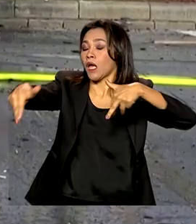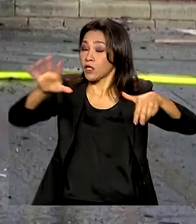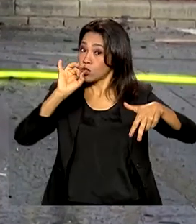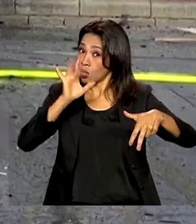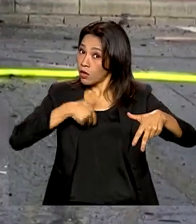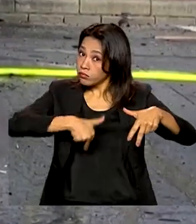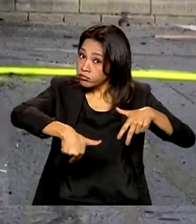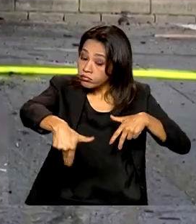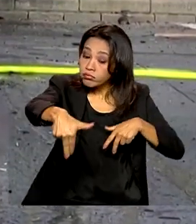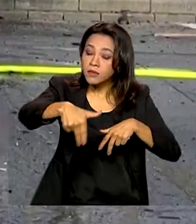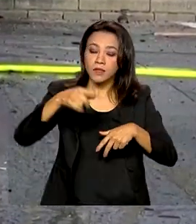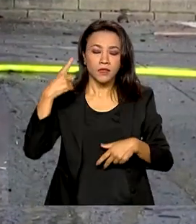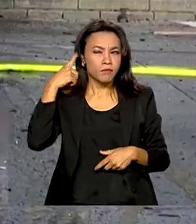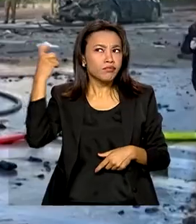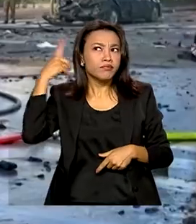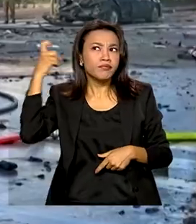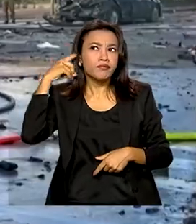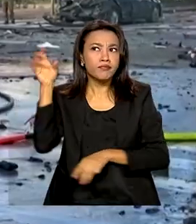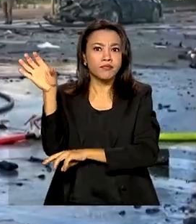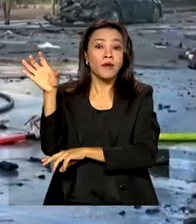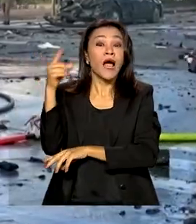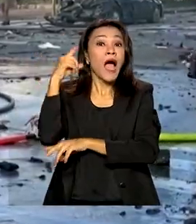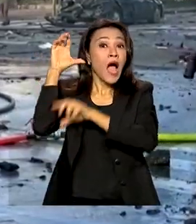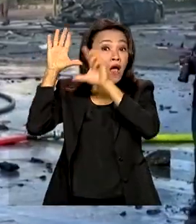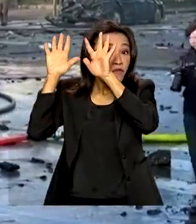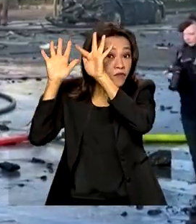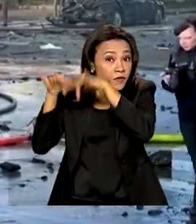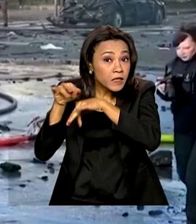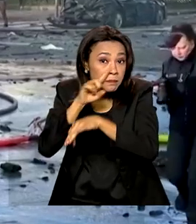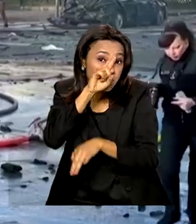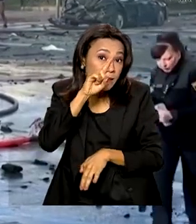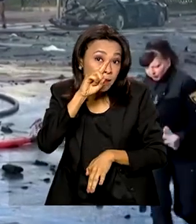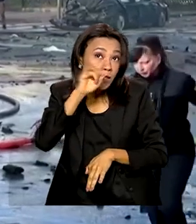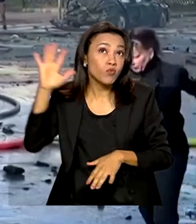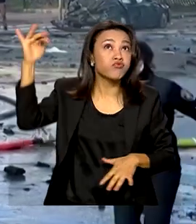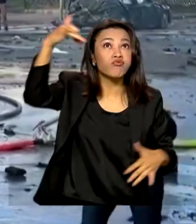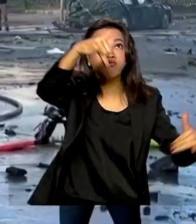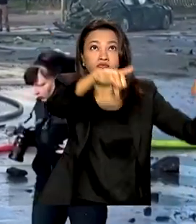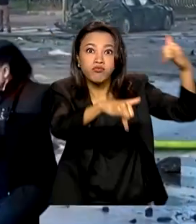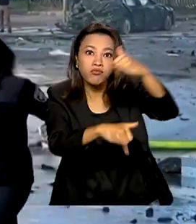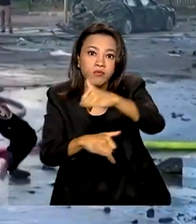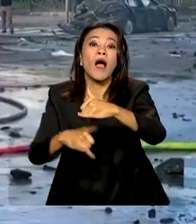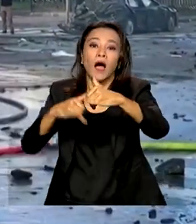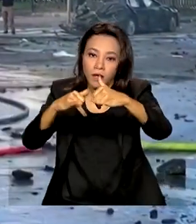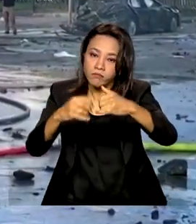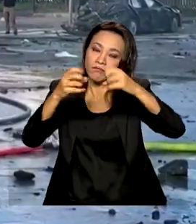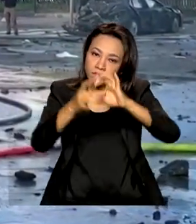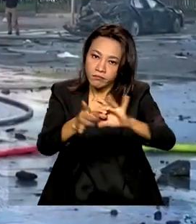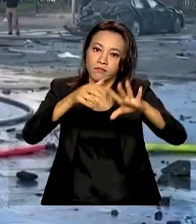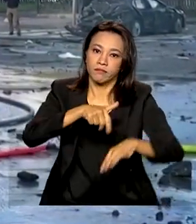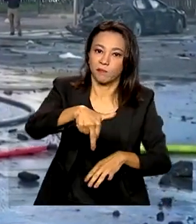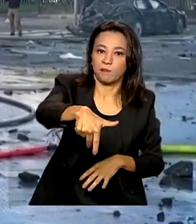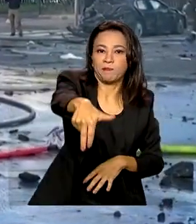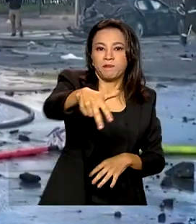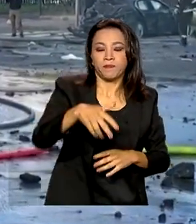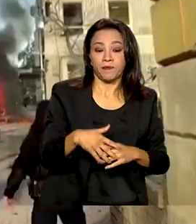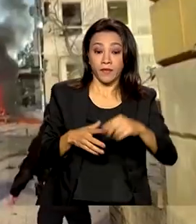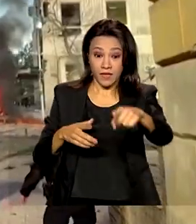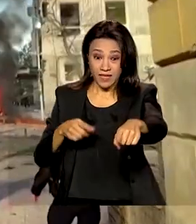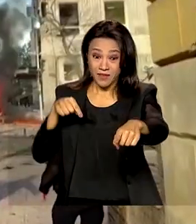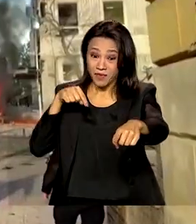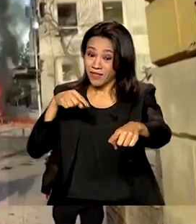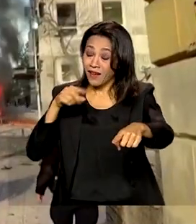quando as sirenes indicarem o fim do alerta de ameaça aérea. A recomendação vem depois da intensificação dos